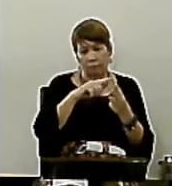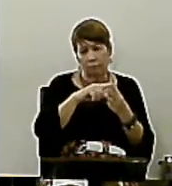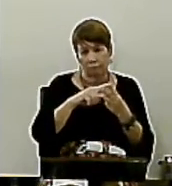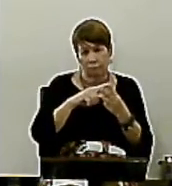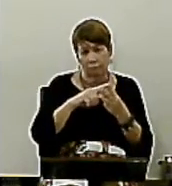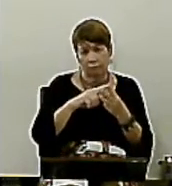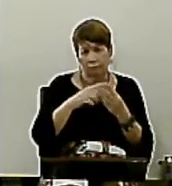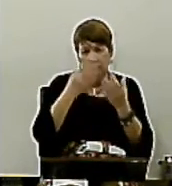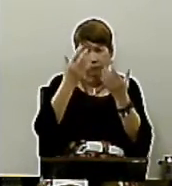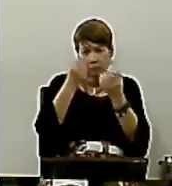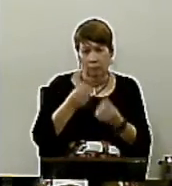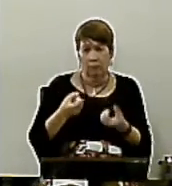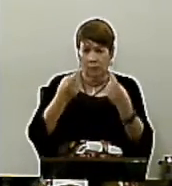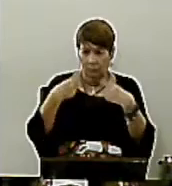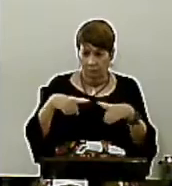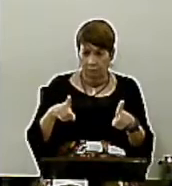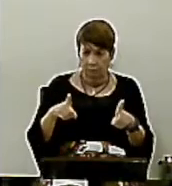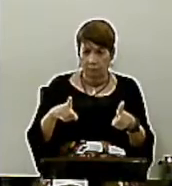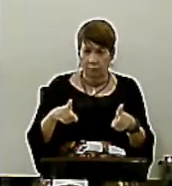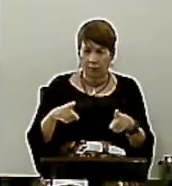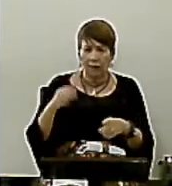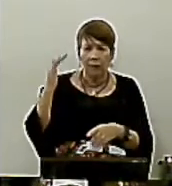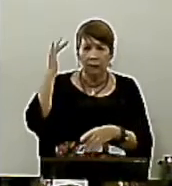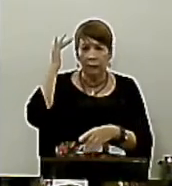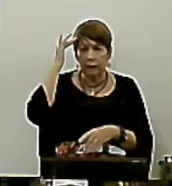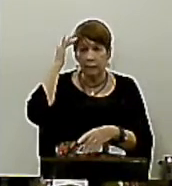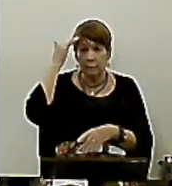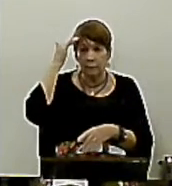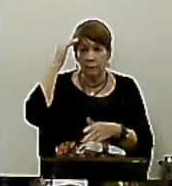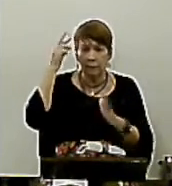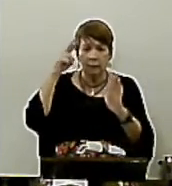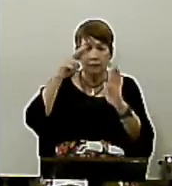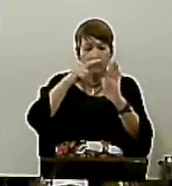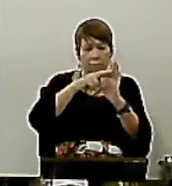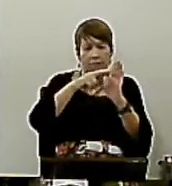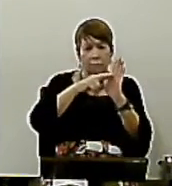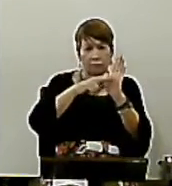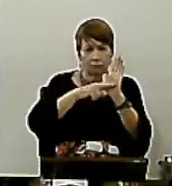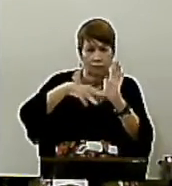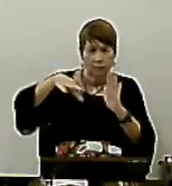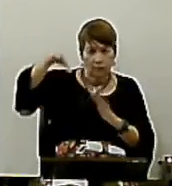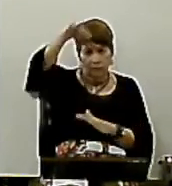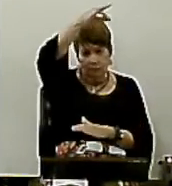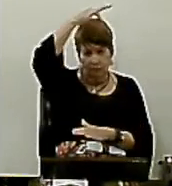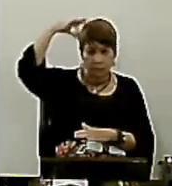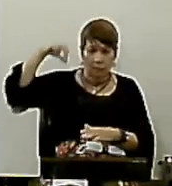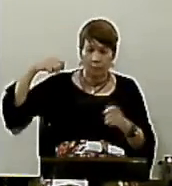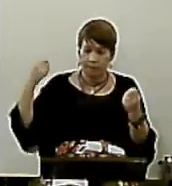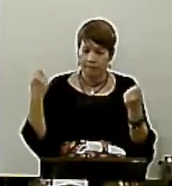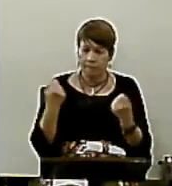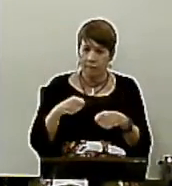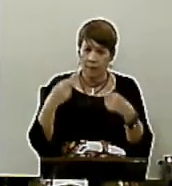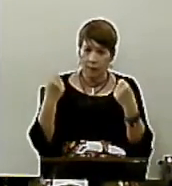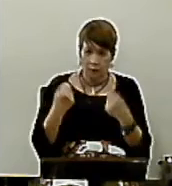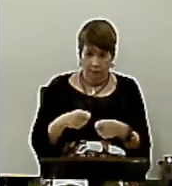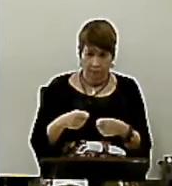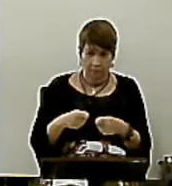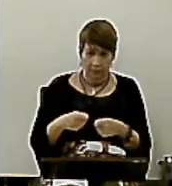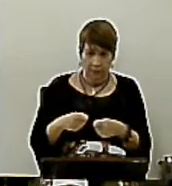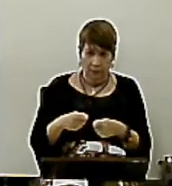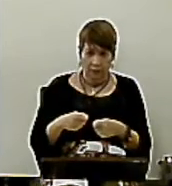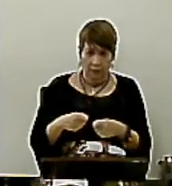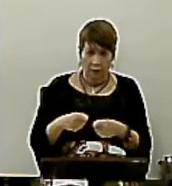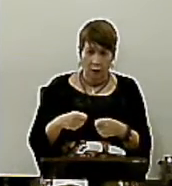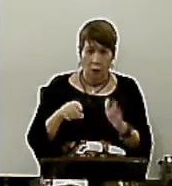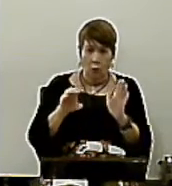Aceite esse desafio Para entendermos A regra Do Espírito Nós precisaremos Redefinir O